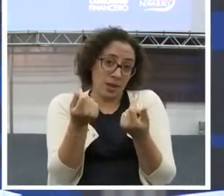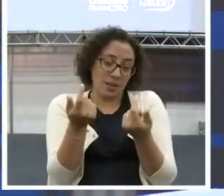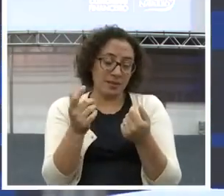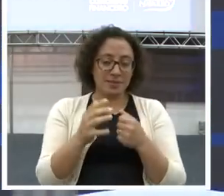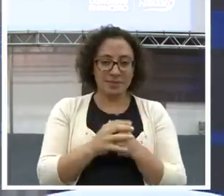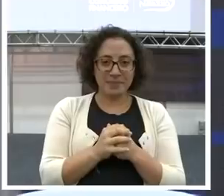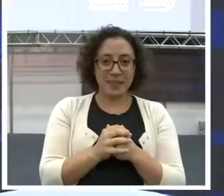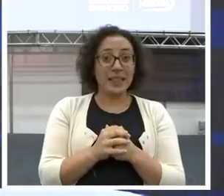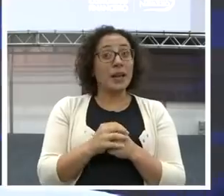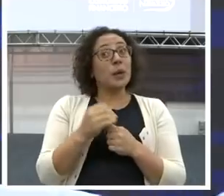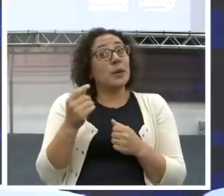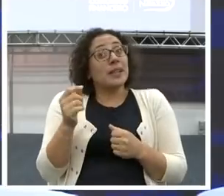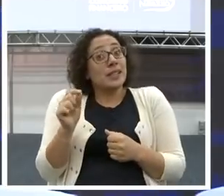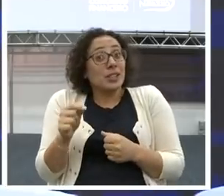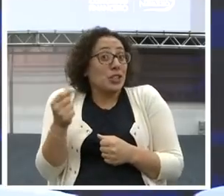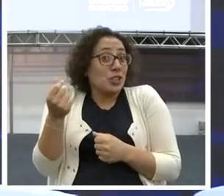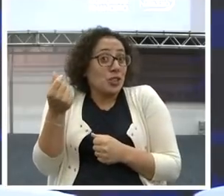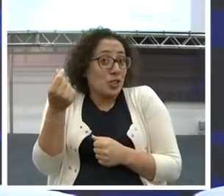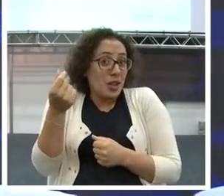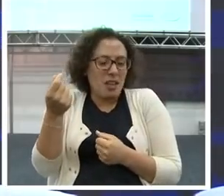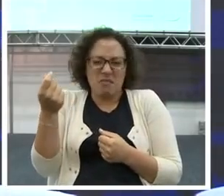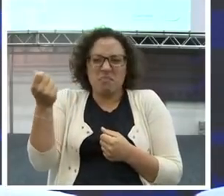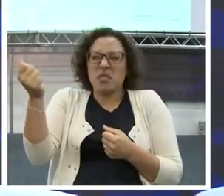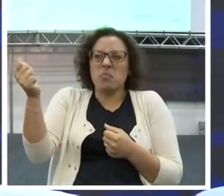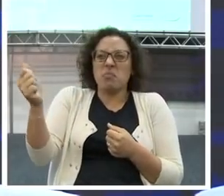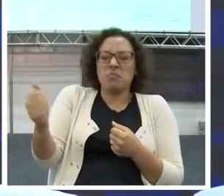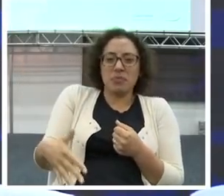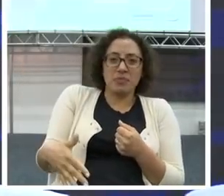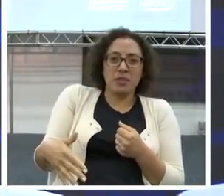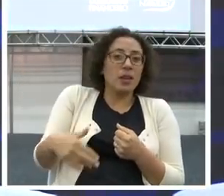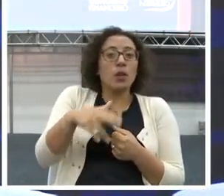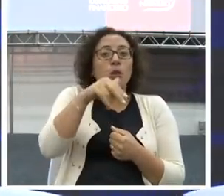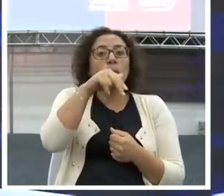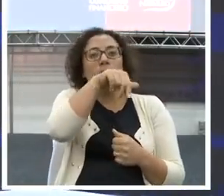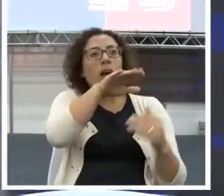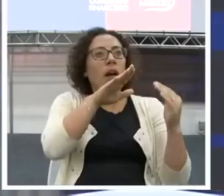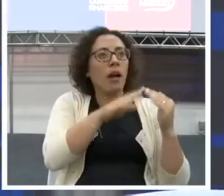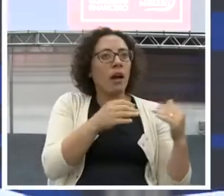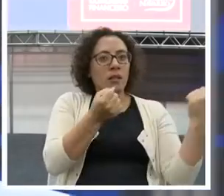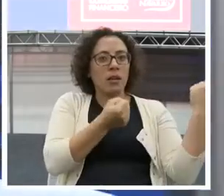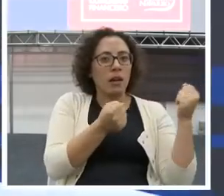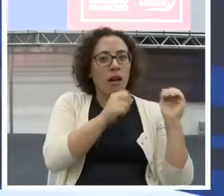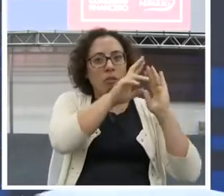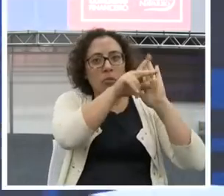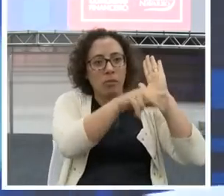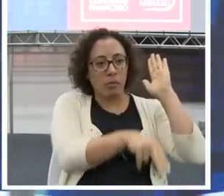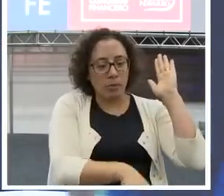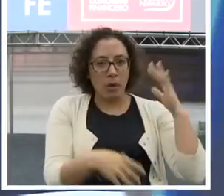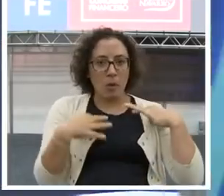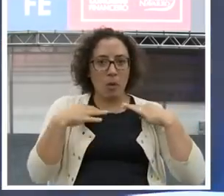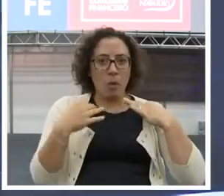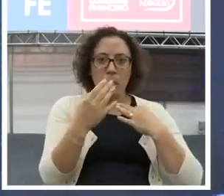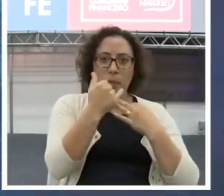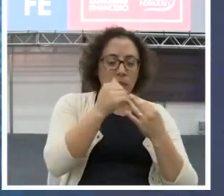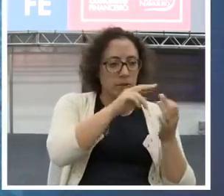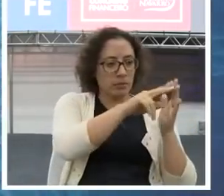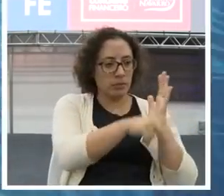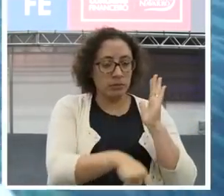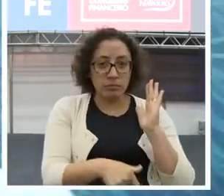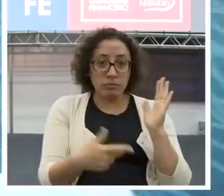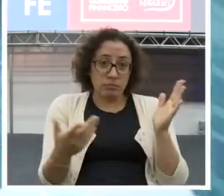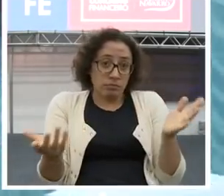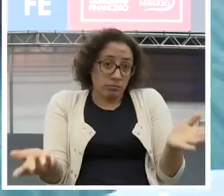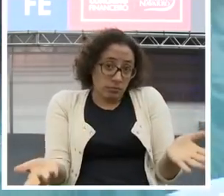Então, se o dinheiro não é importante na sua vida, você nunca vai ter isso. Porque você acabou de